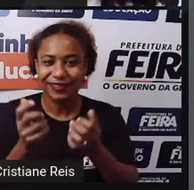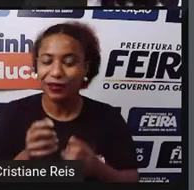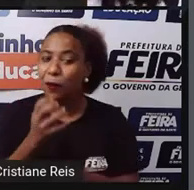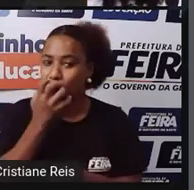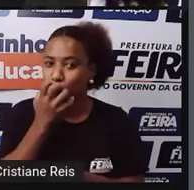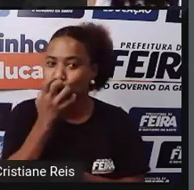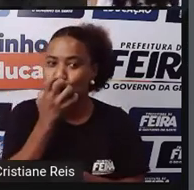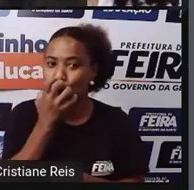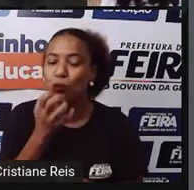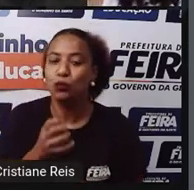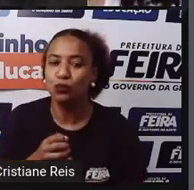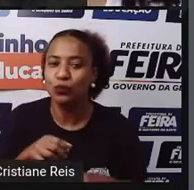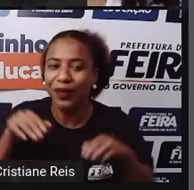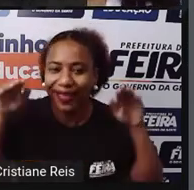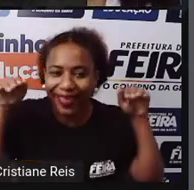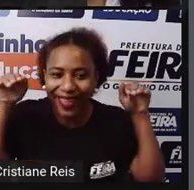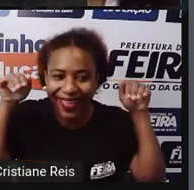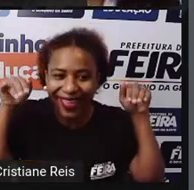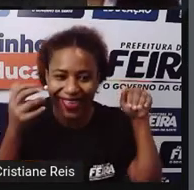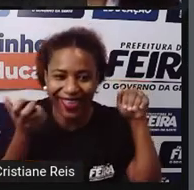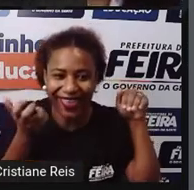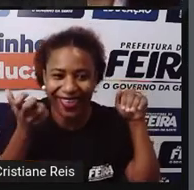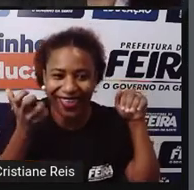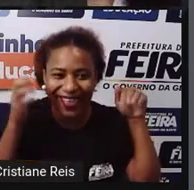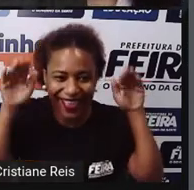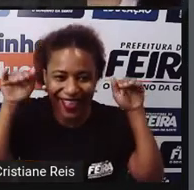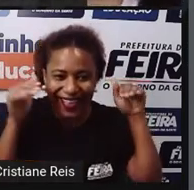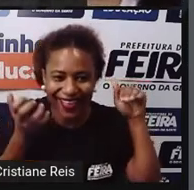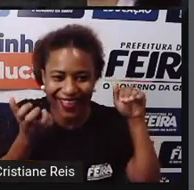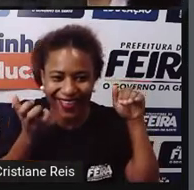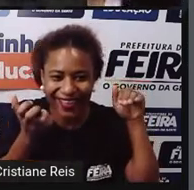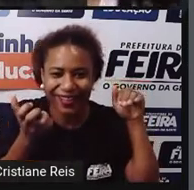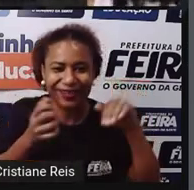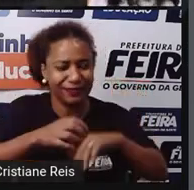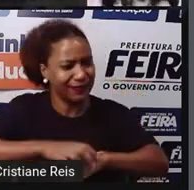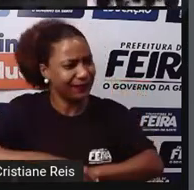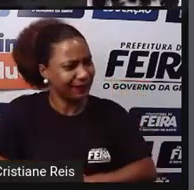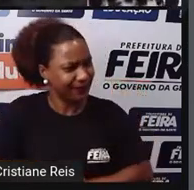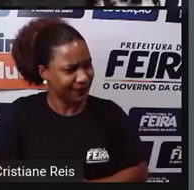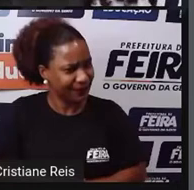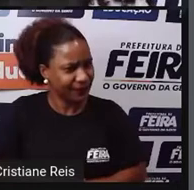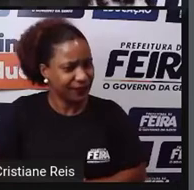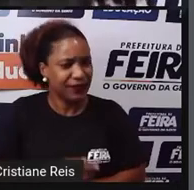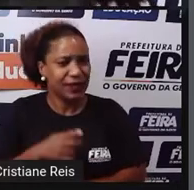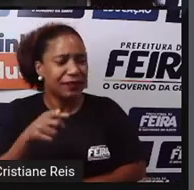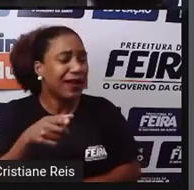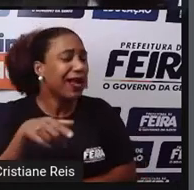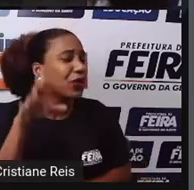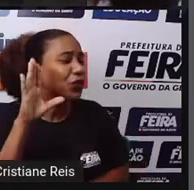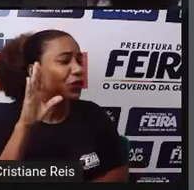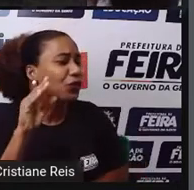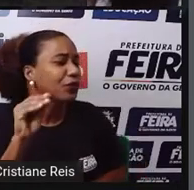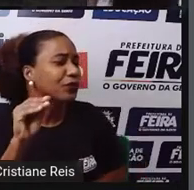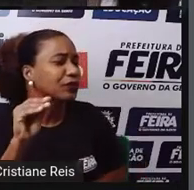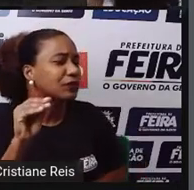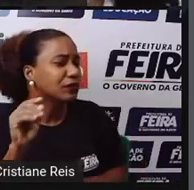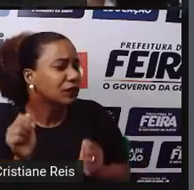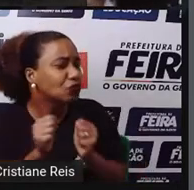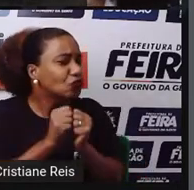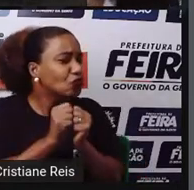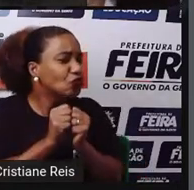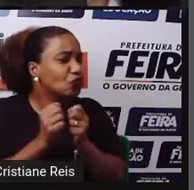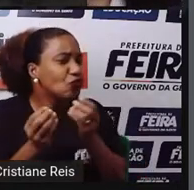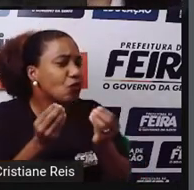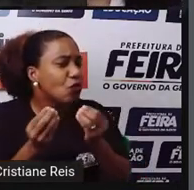quero! Dona baratinha perguntou, e como é que você vai fazer de noite? E o